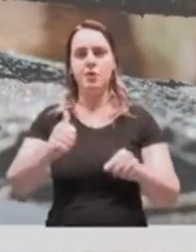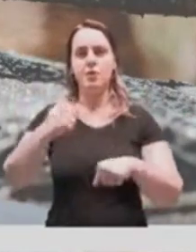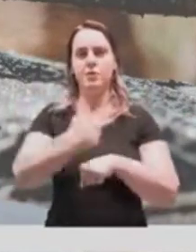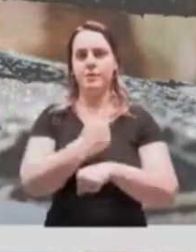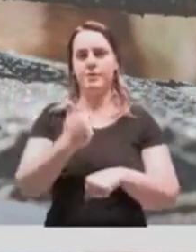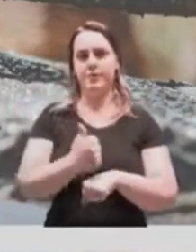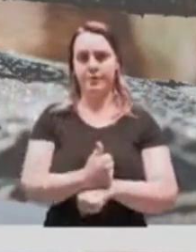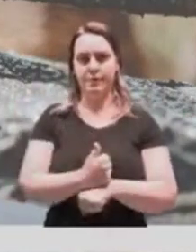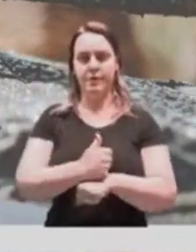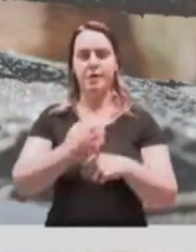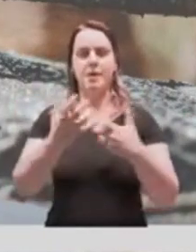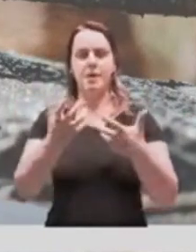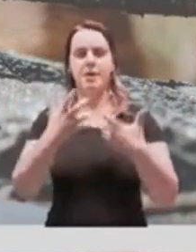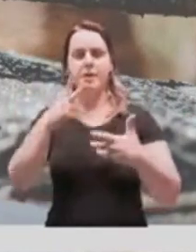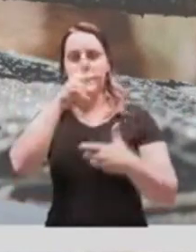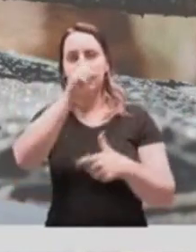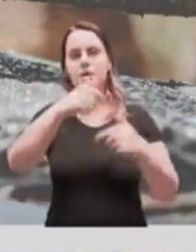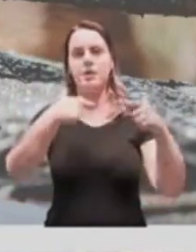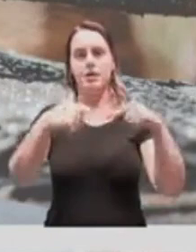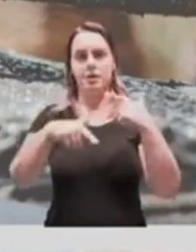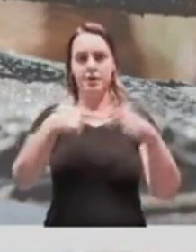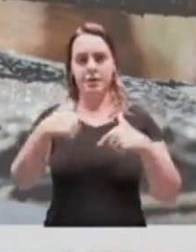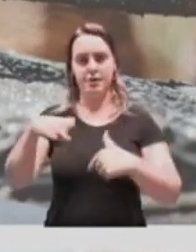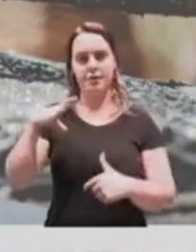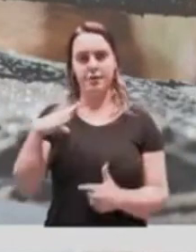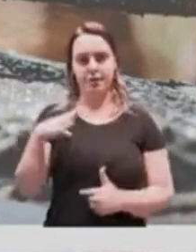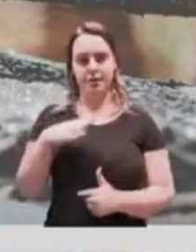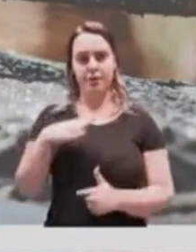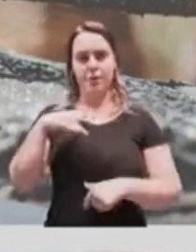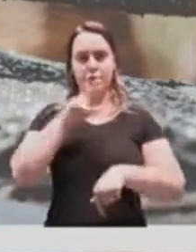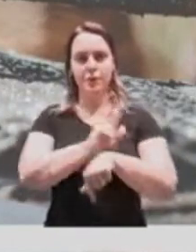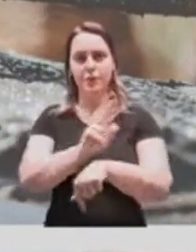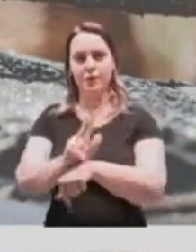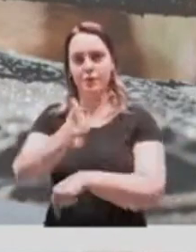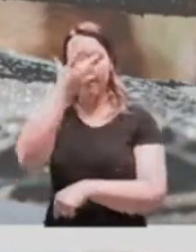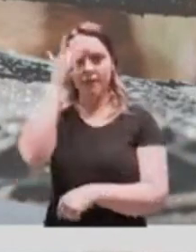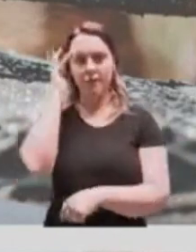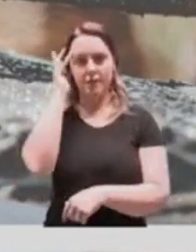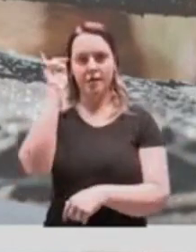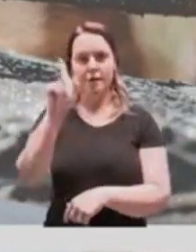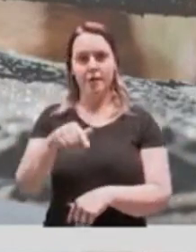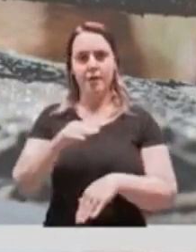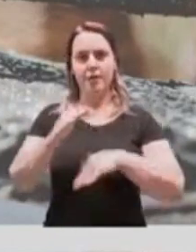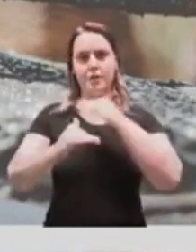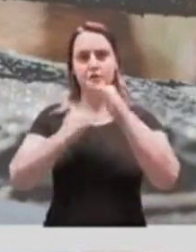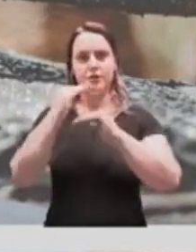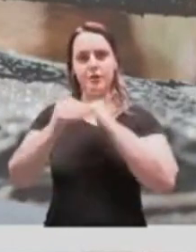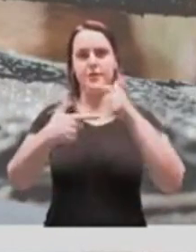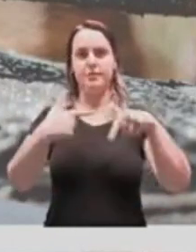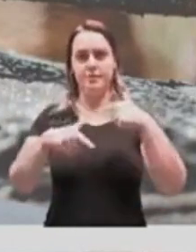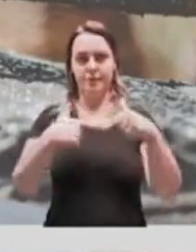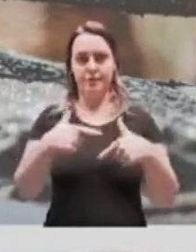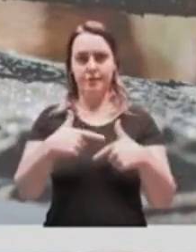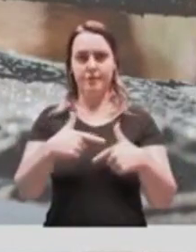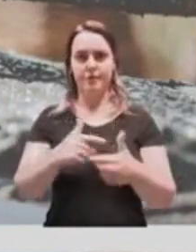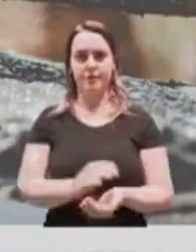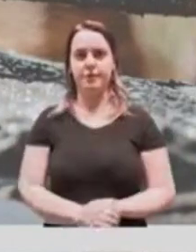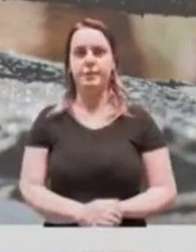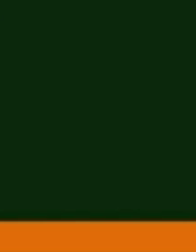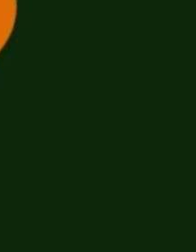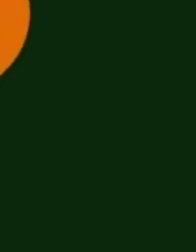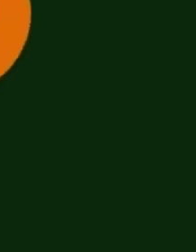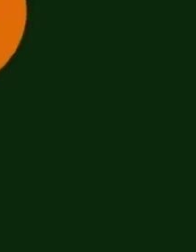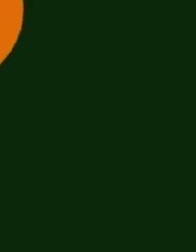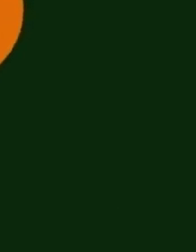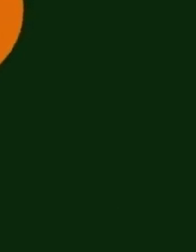todos os profissionais. Queremos nossa força de trabalho na cidade. Cuidar das pessoas é gerar mais empregos.